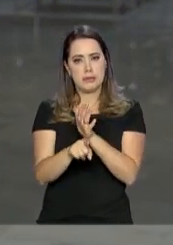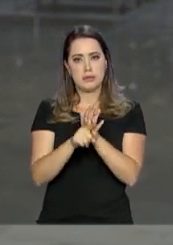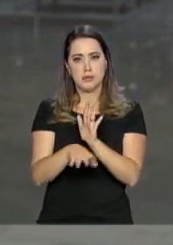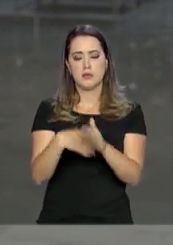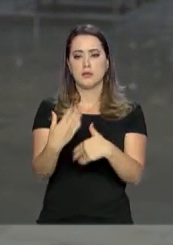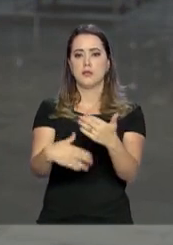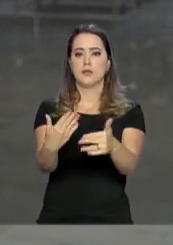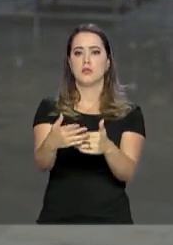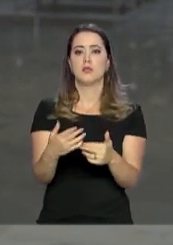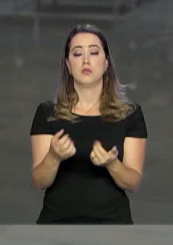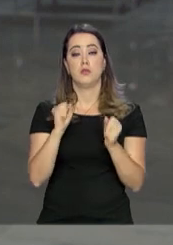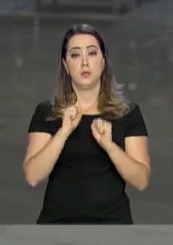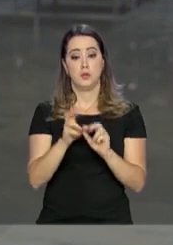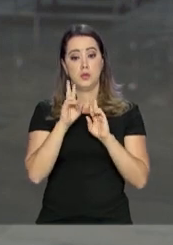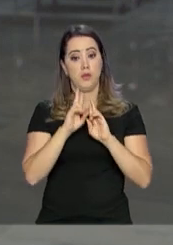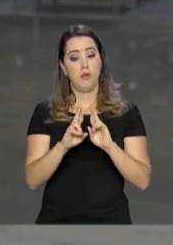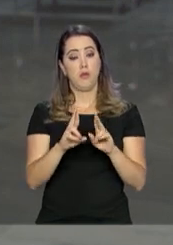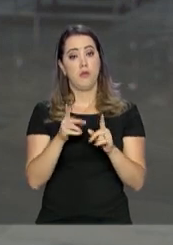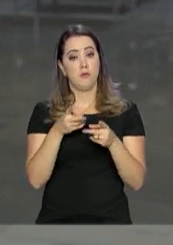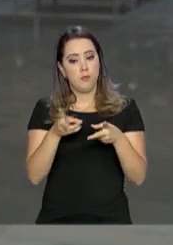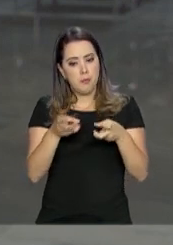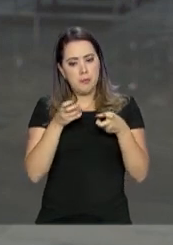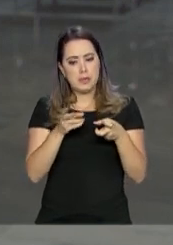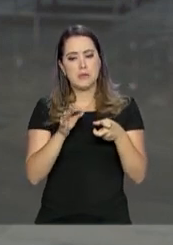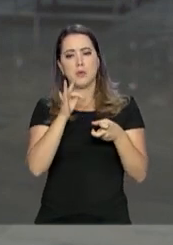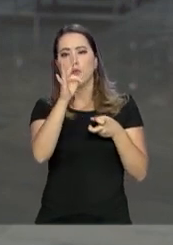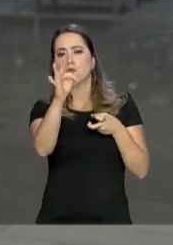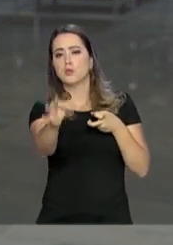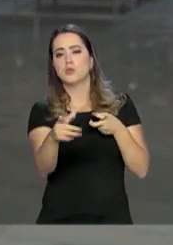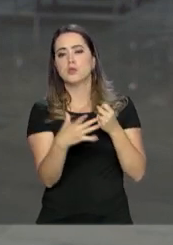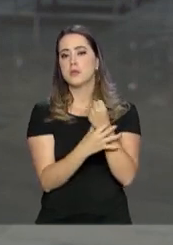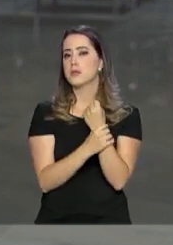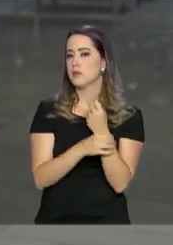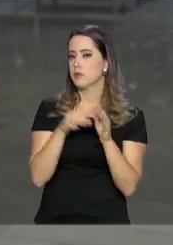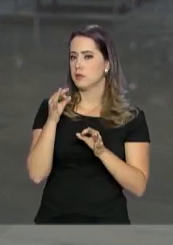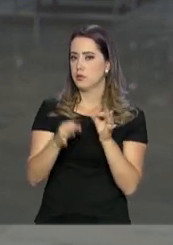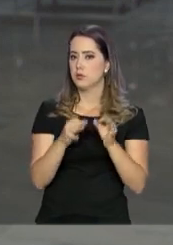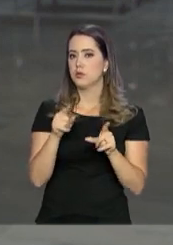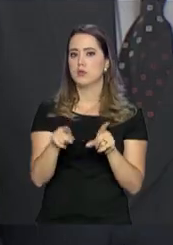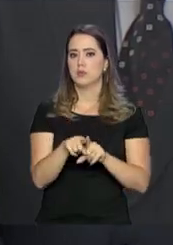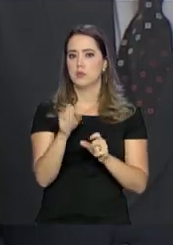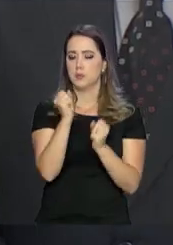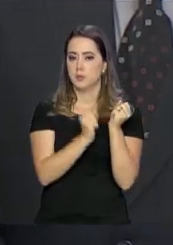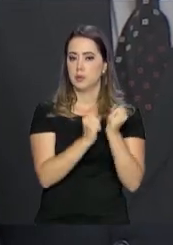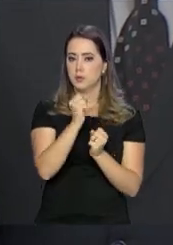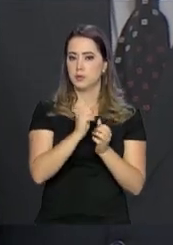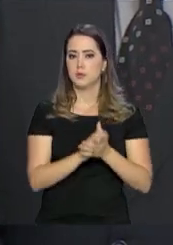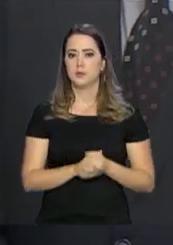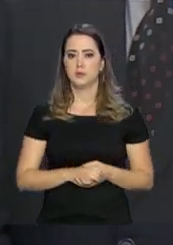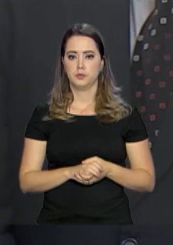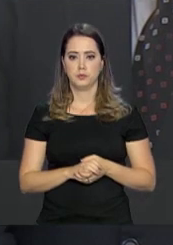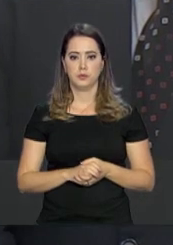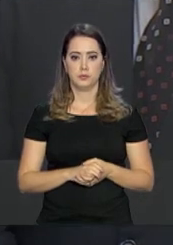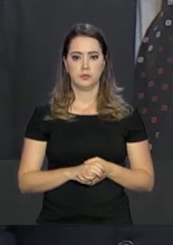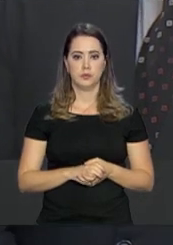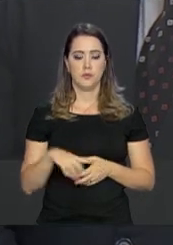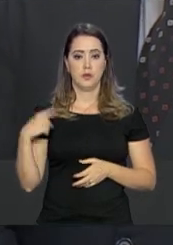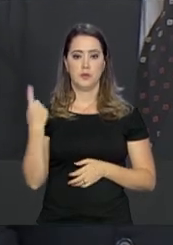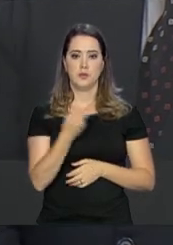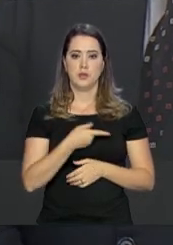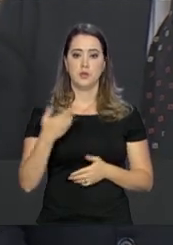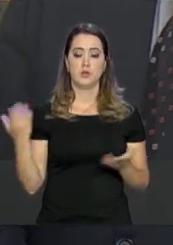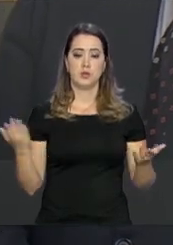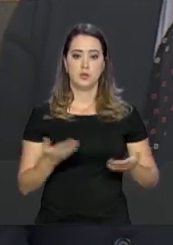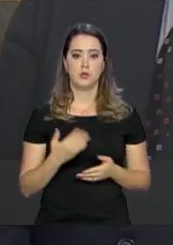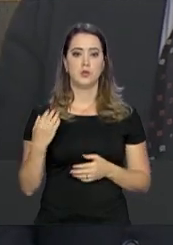previsibilidade aos investimentos e segurança jurídica. Para nós, presidente, hoje